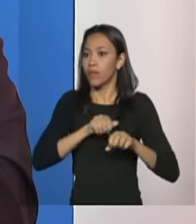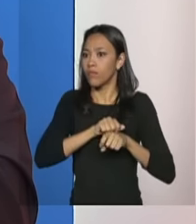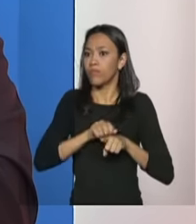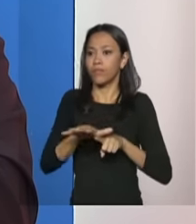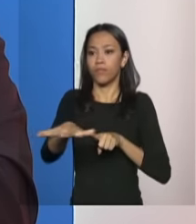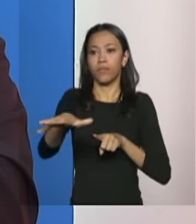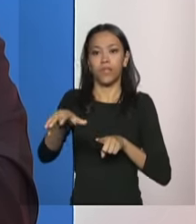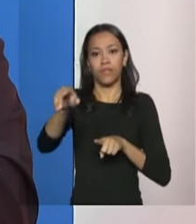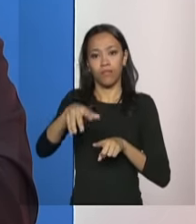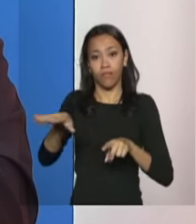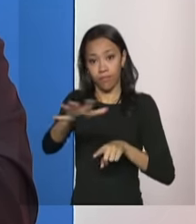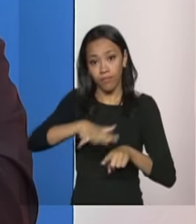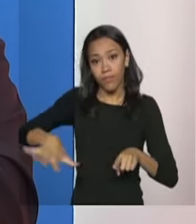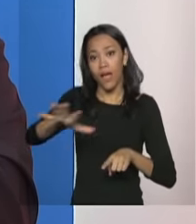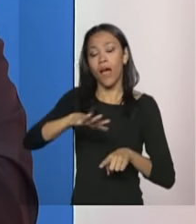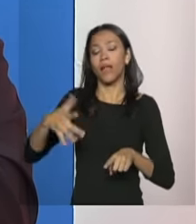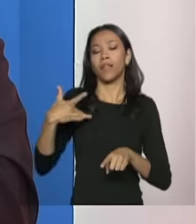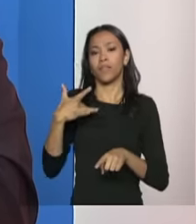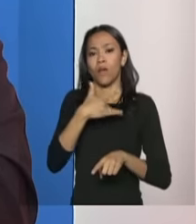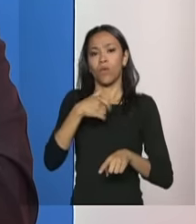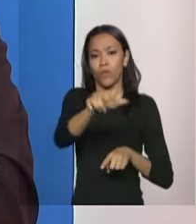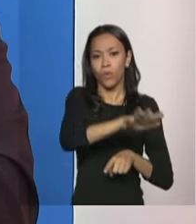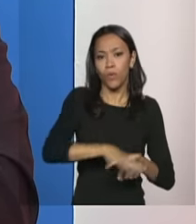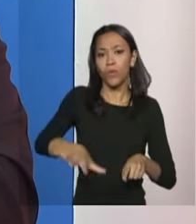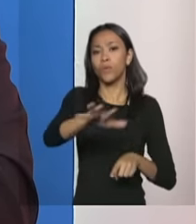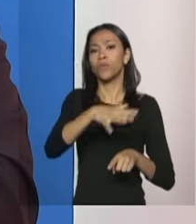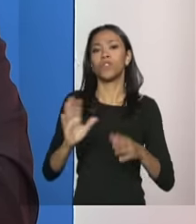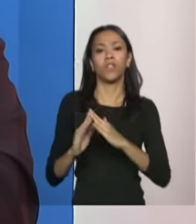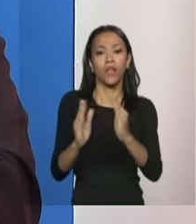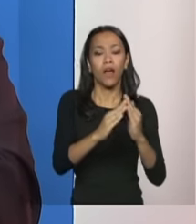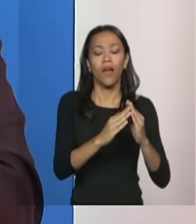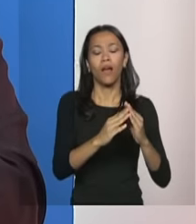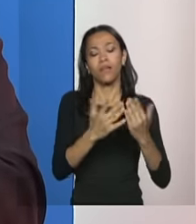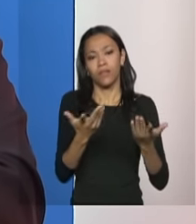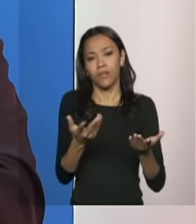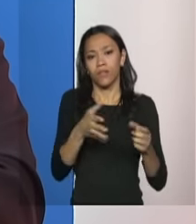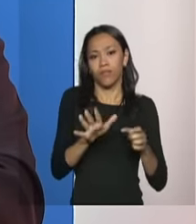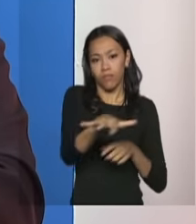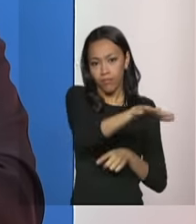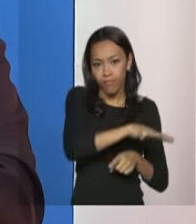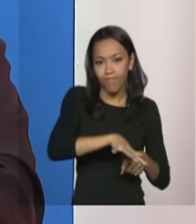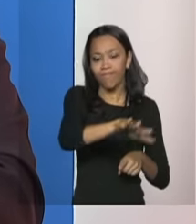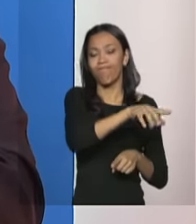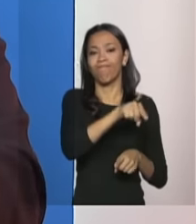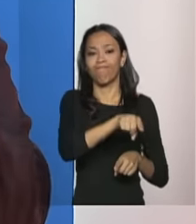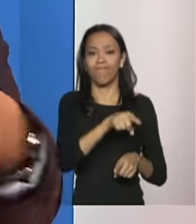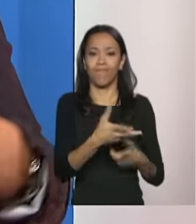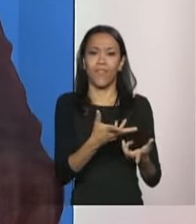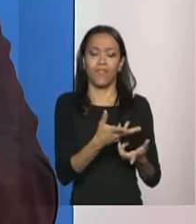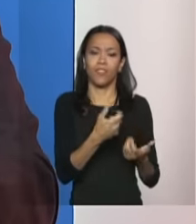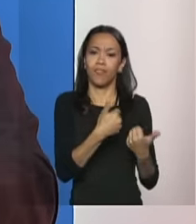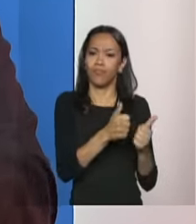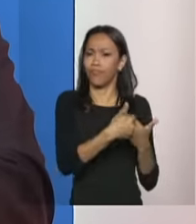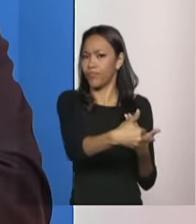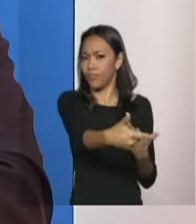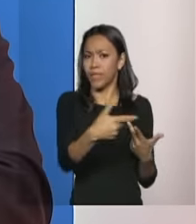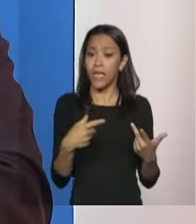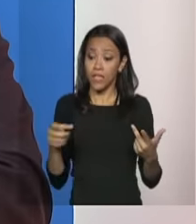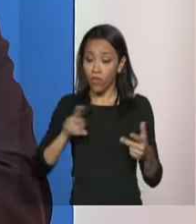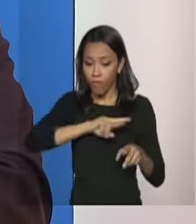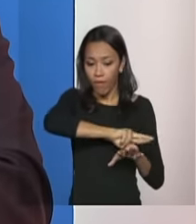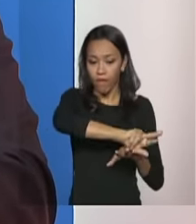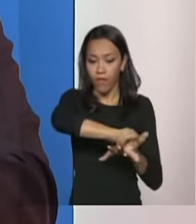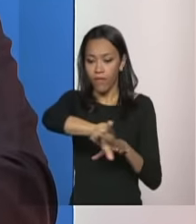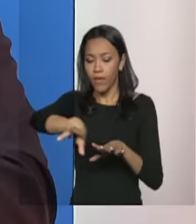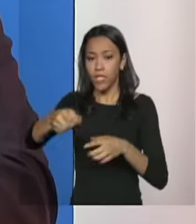educação transporte habitação principalmente habitação que são as políticas que são integradas para a